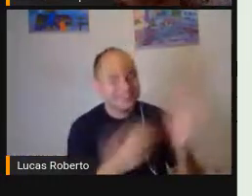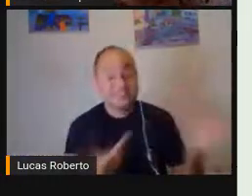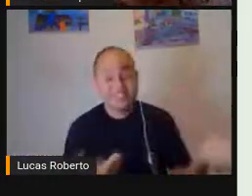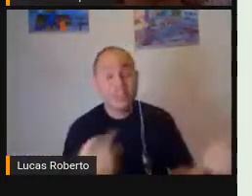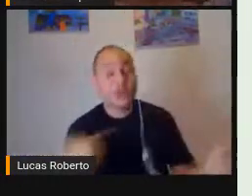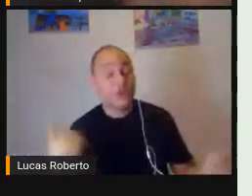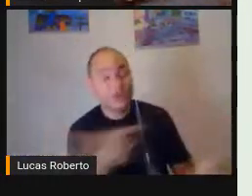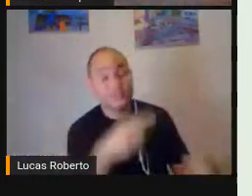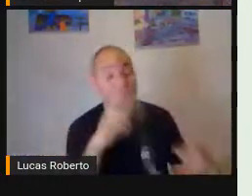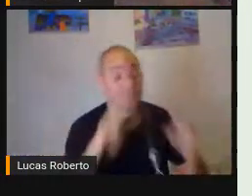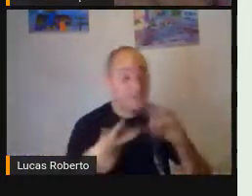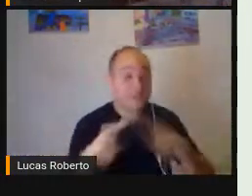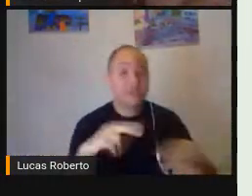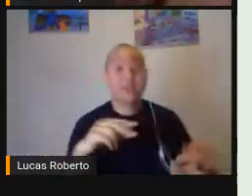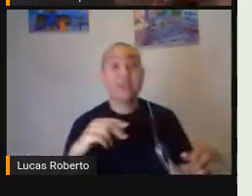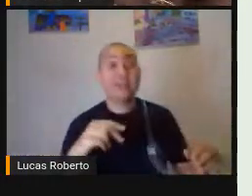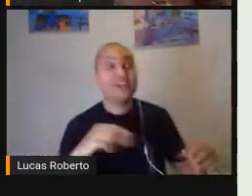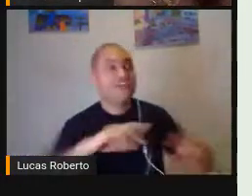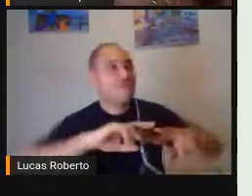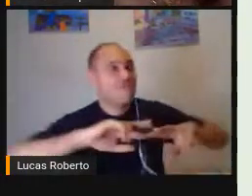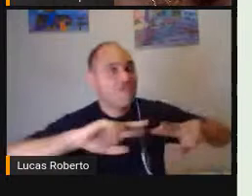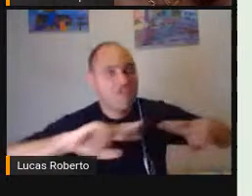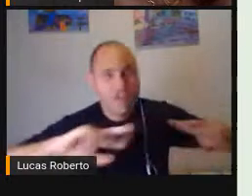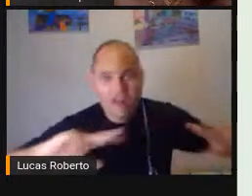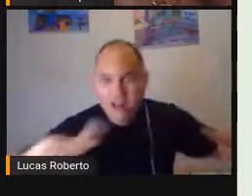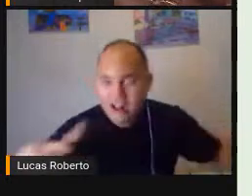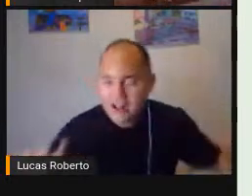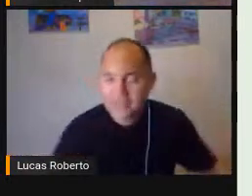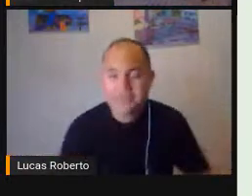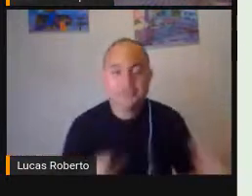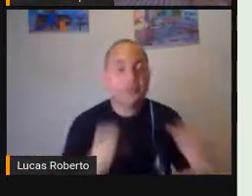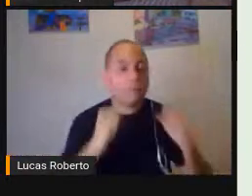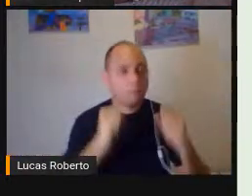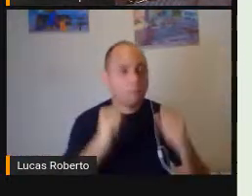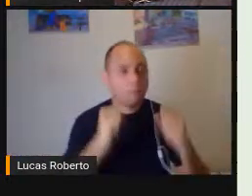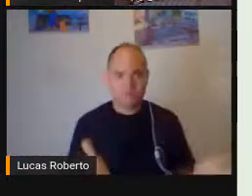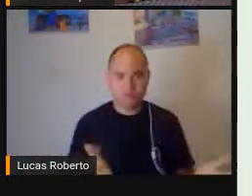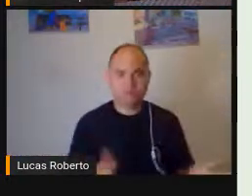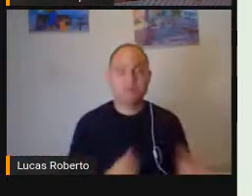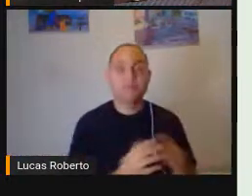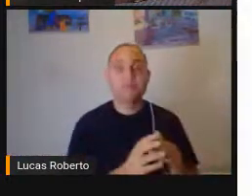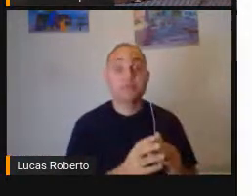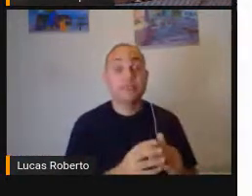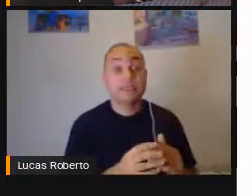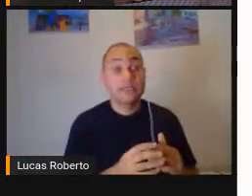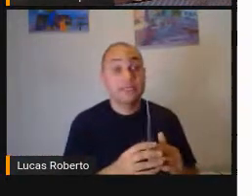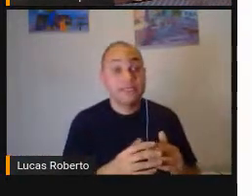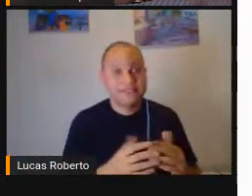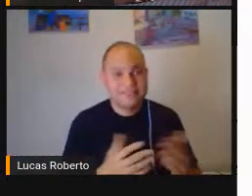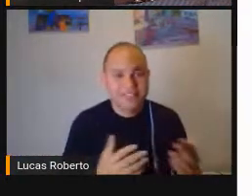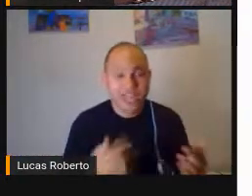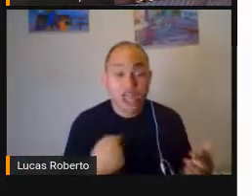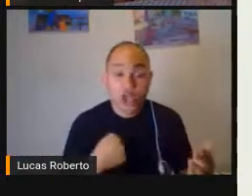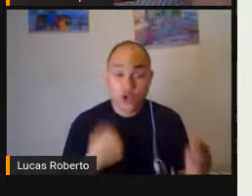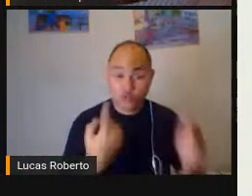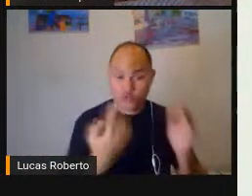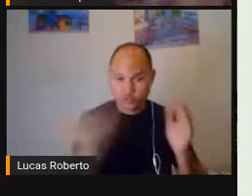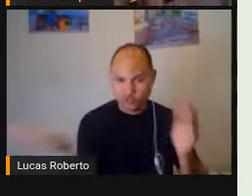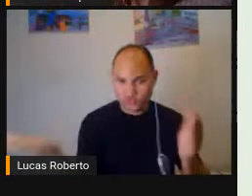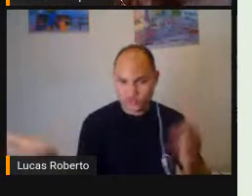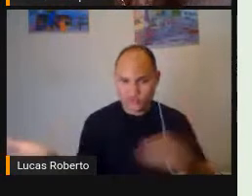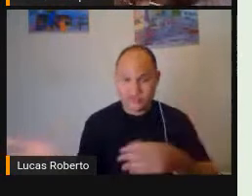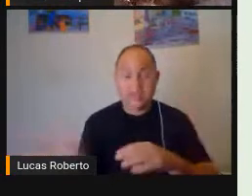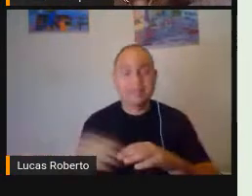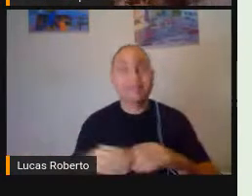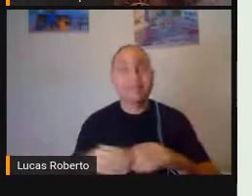escola Dentro daquilo Que a gente tem Né pessoal E aí Eu trouxe aqui Um pouquinho Antes de eu